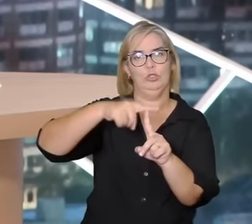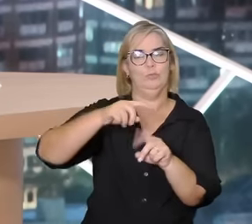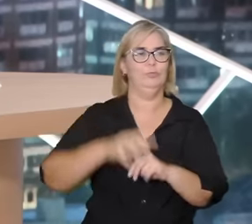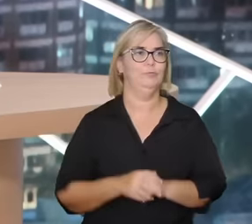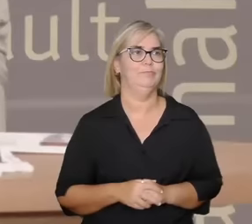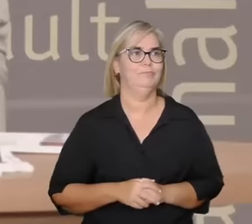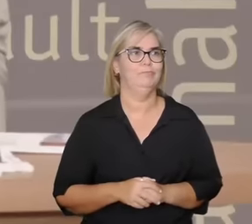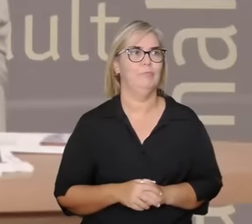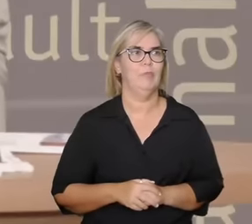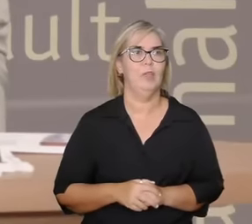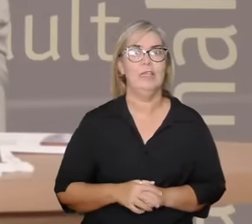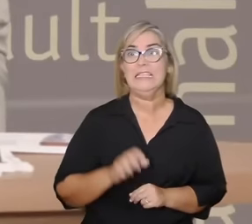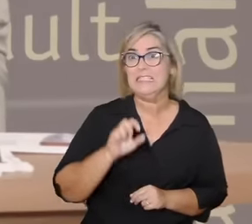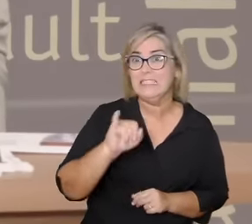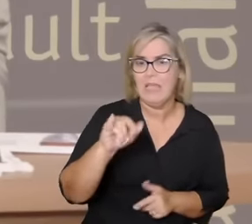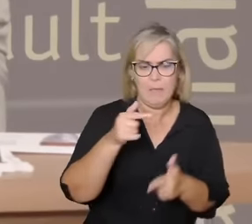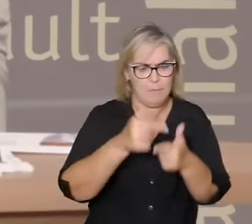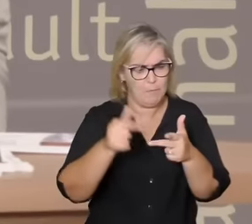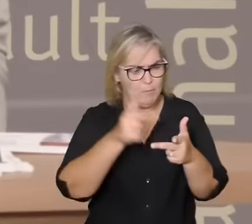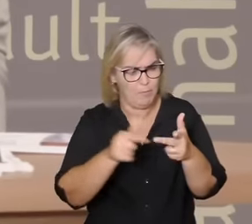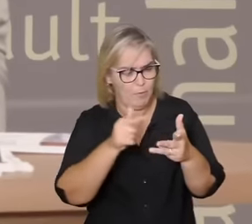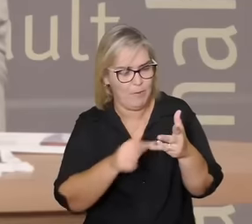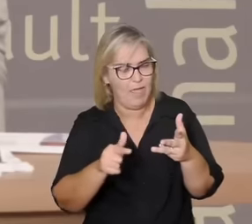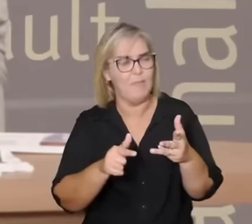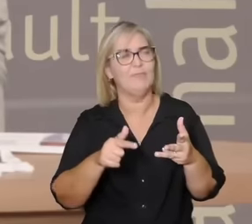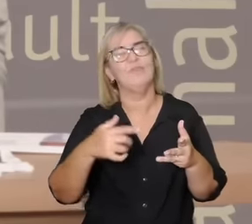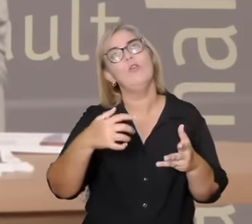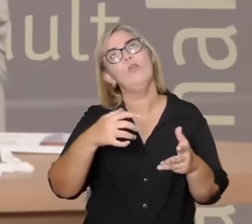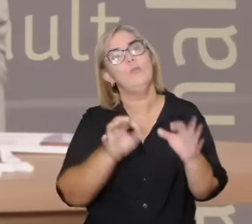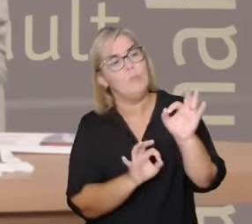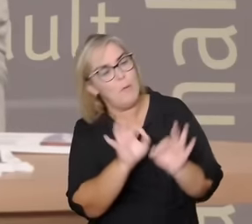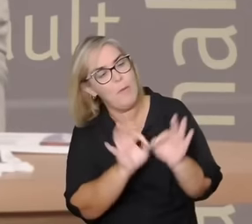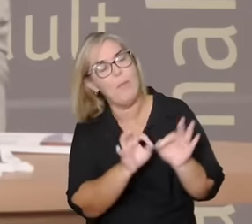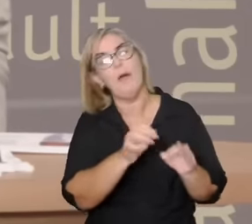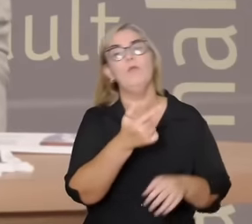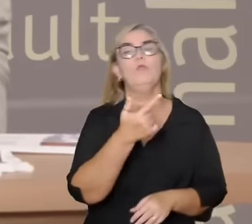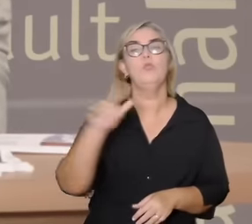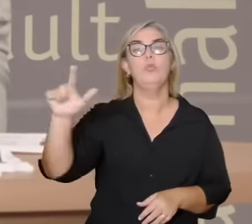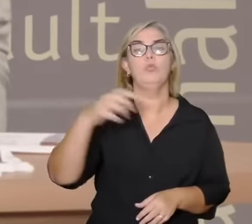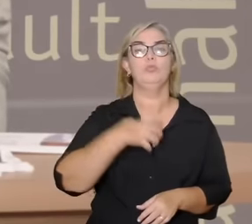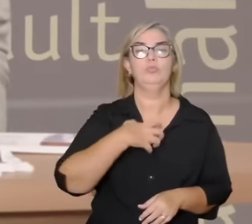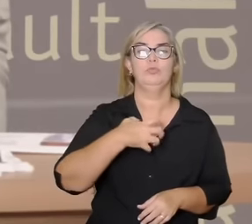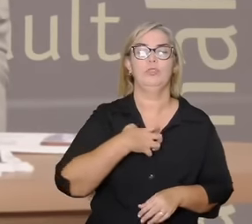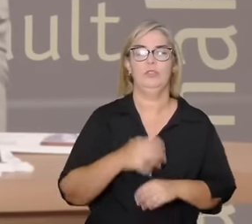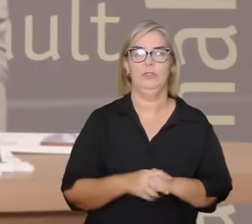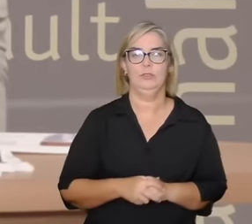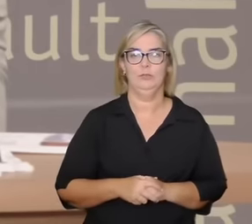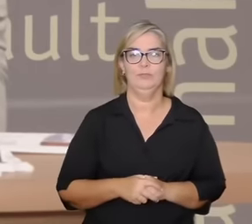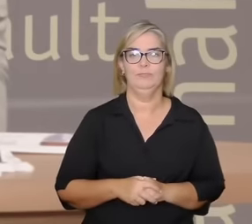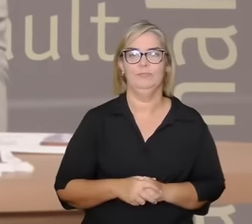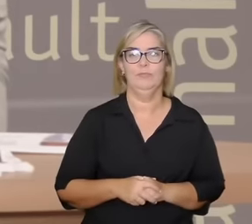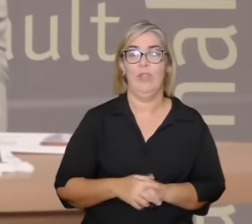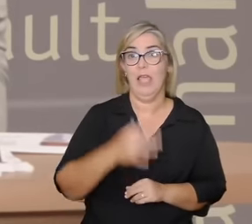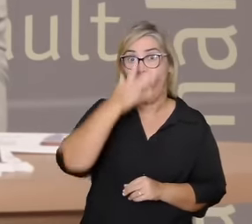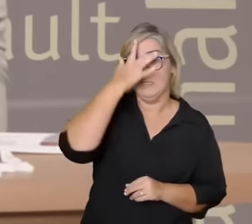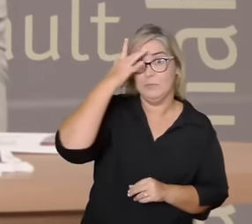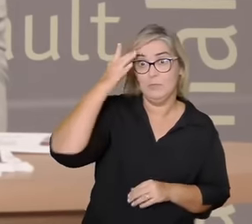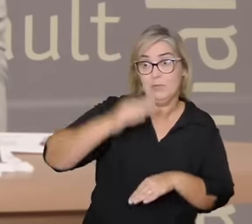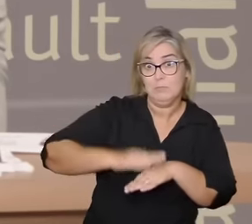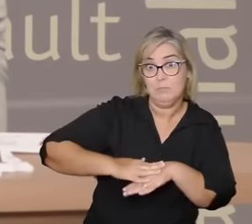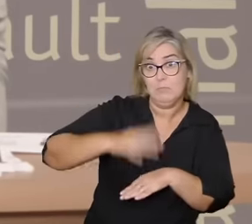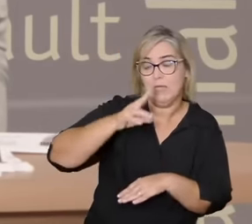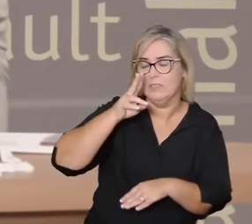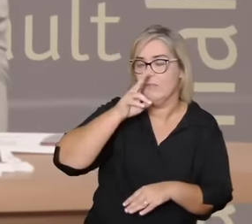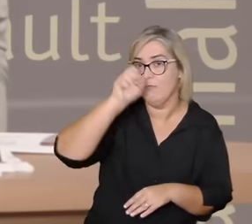não se solucionam a partir da noção de que é preciso os mais fortes dominarem os